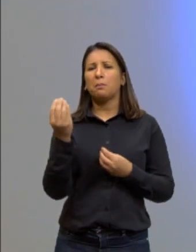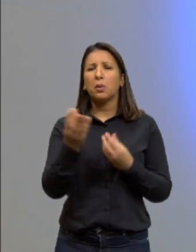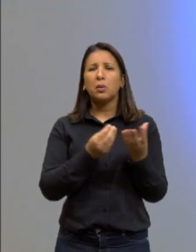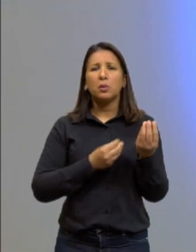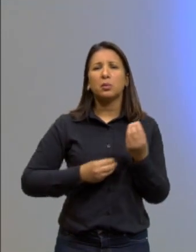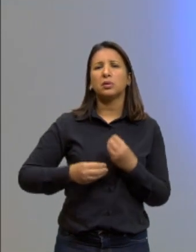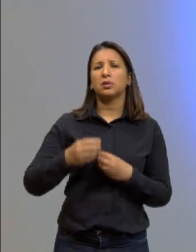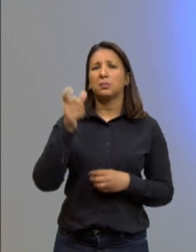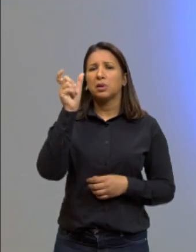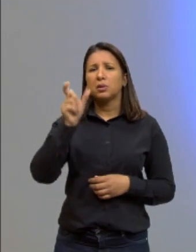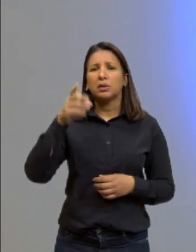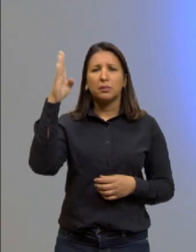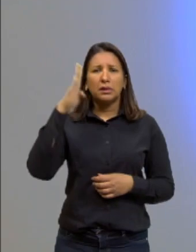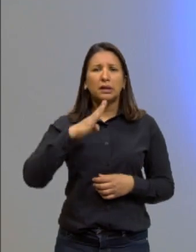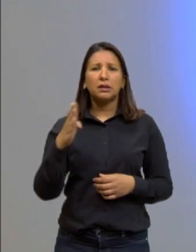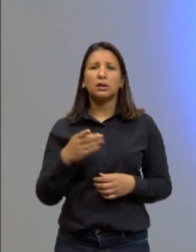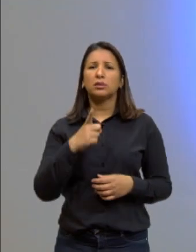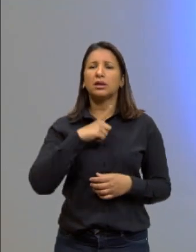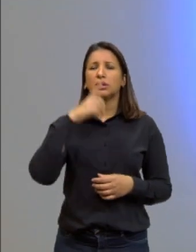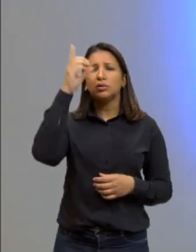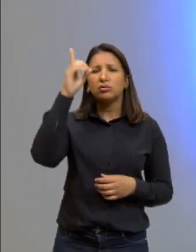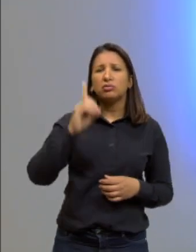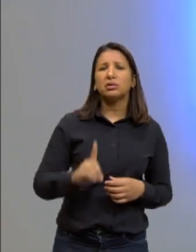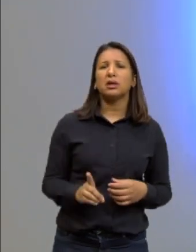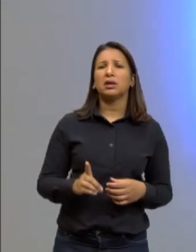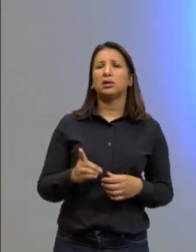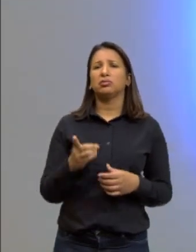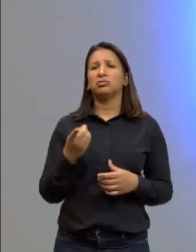brasileiros têm seus direitos feridos.